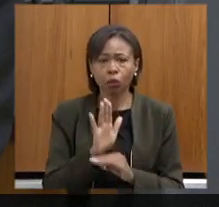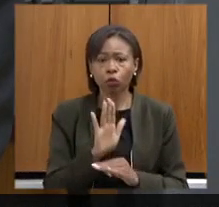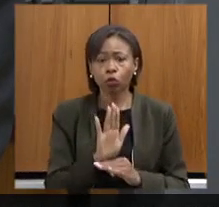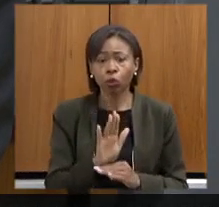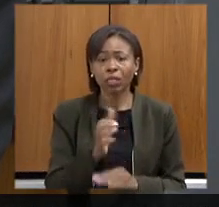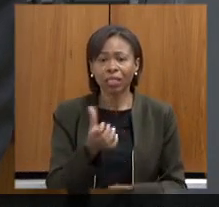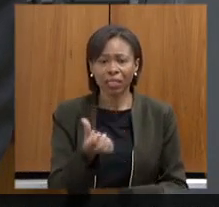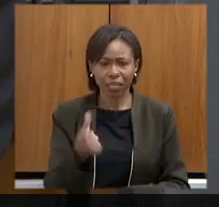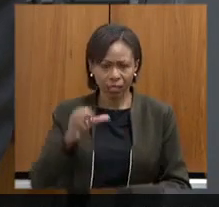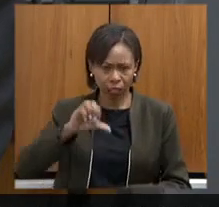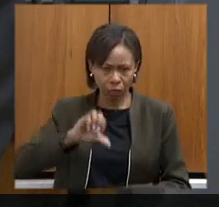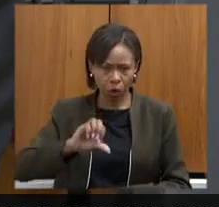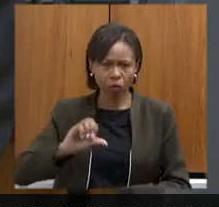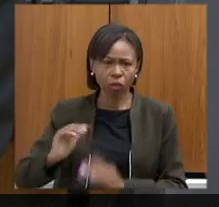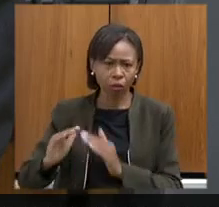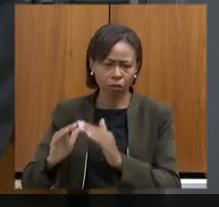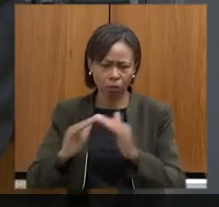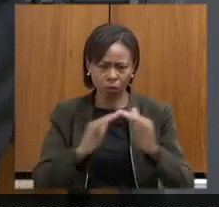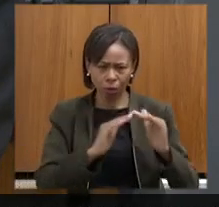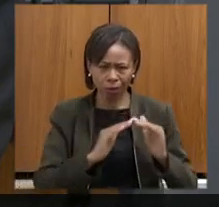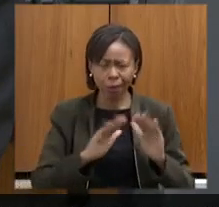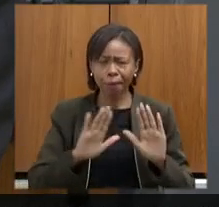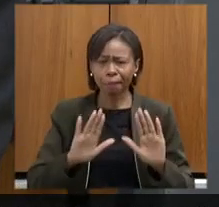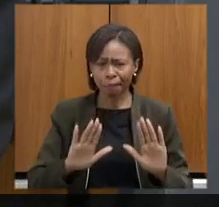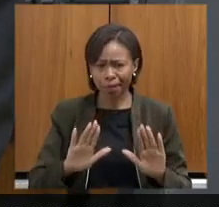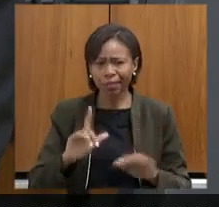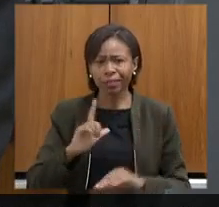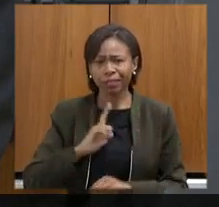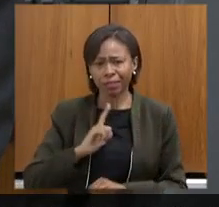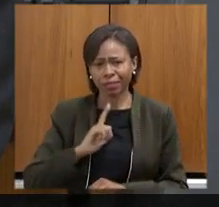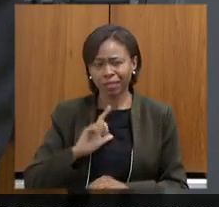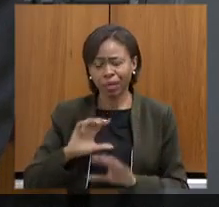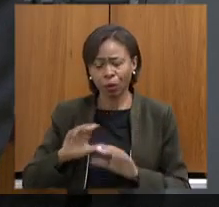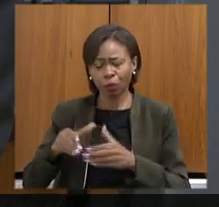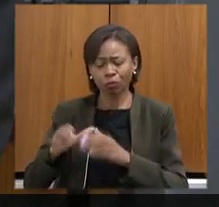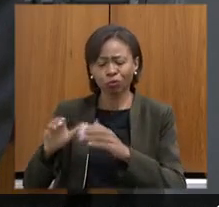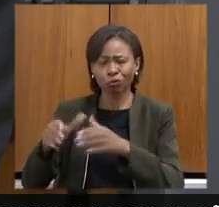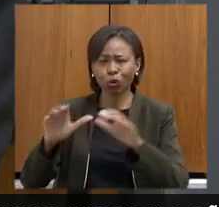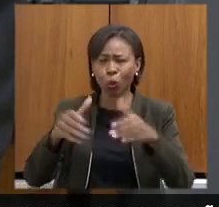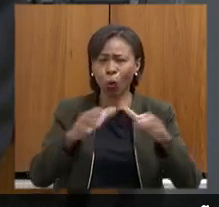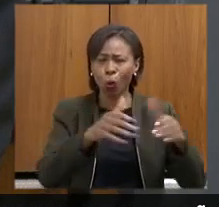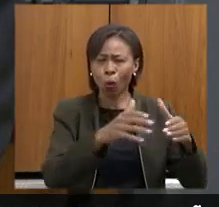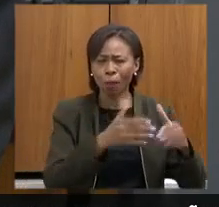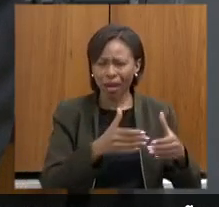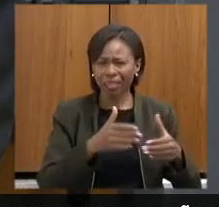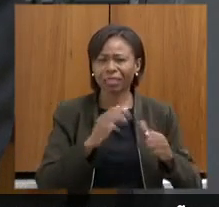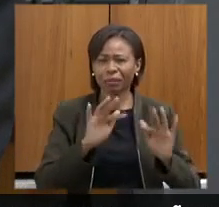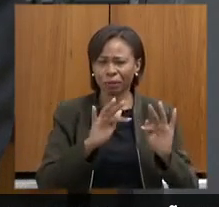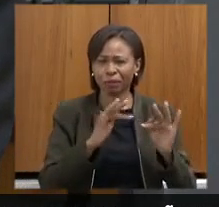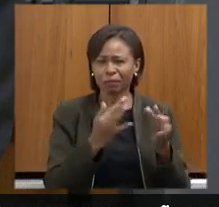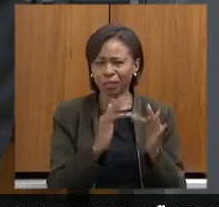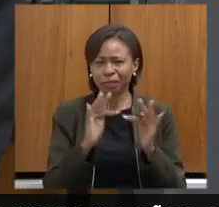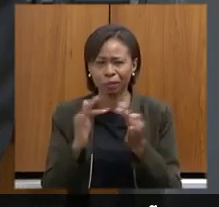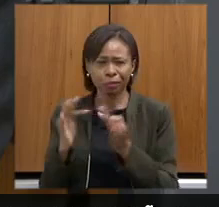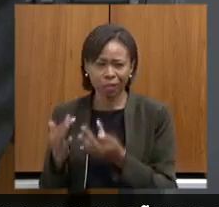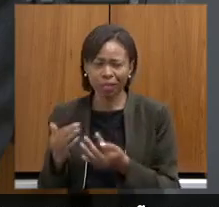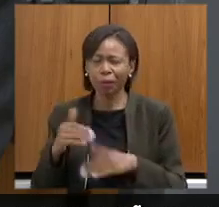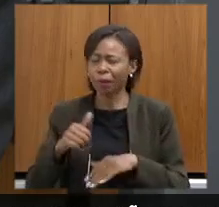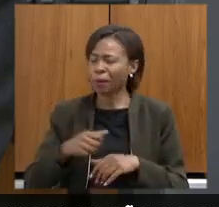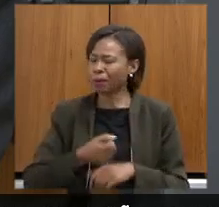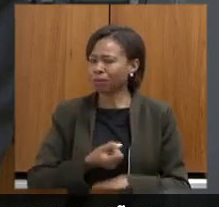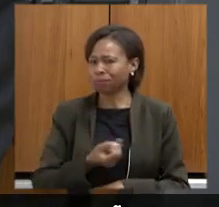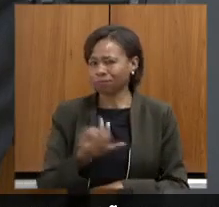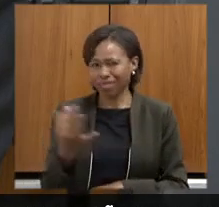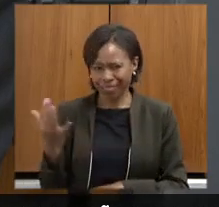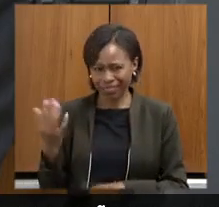lá tem algumas dezenas, centenas de comunidades por ser atendidas. Então, mais uma vez, parabéns, presidente